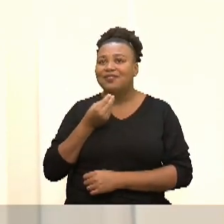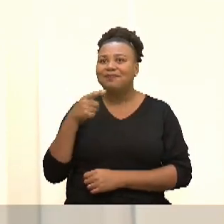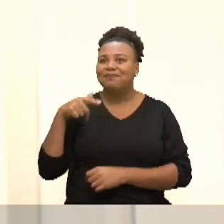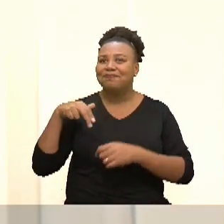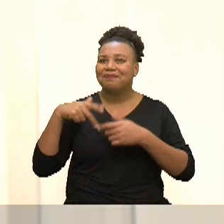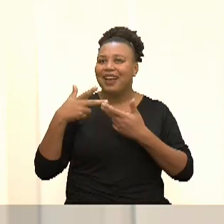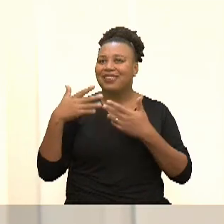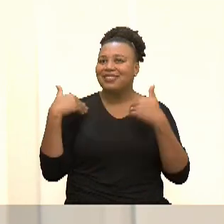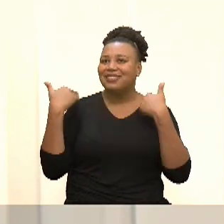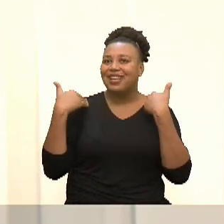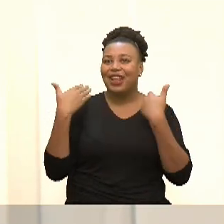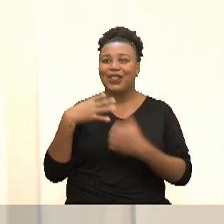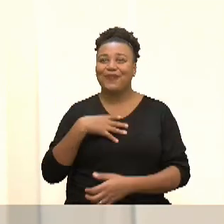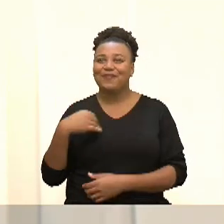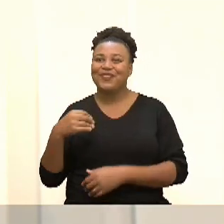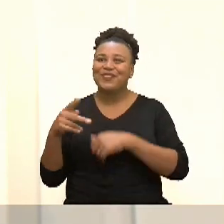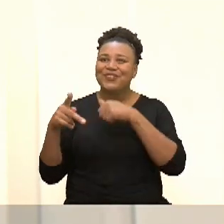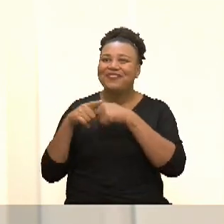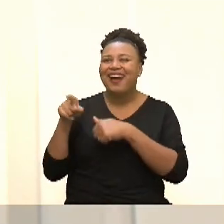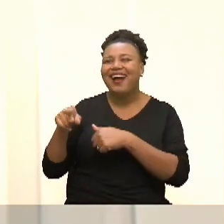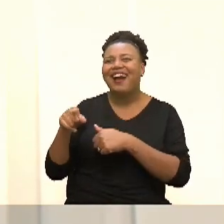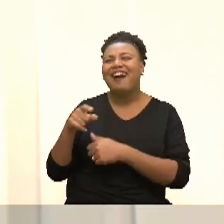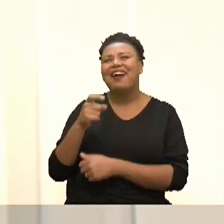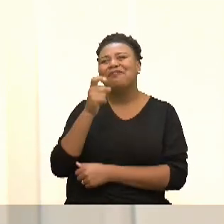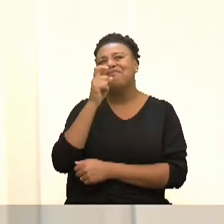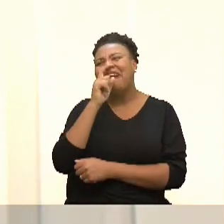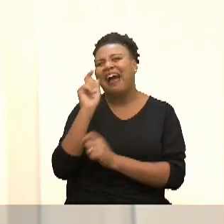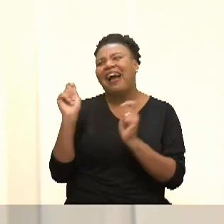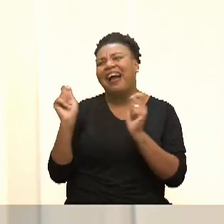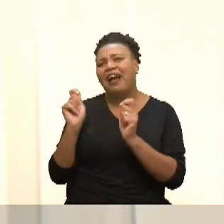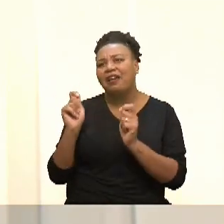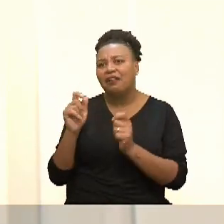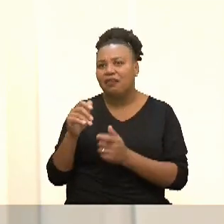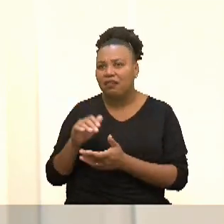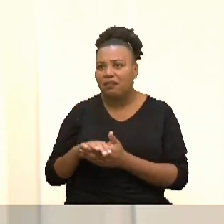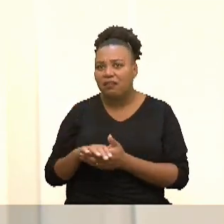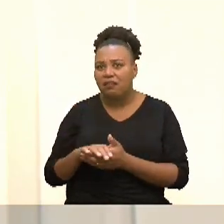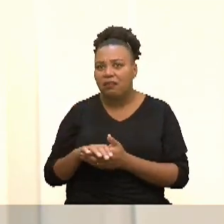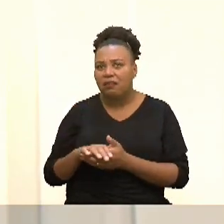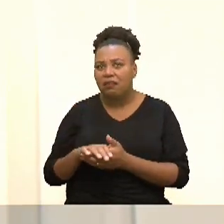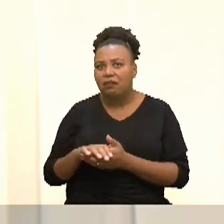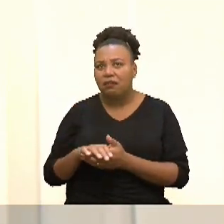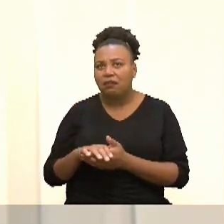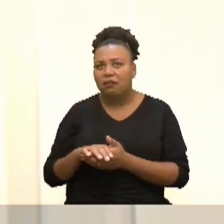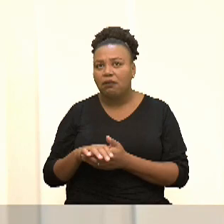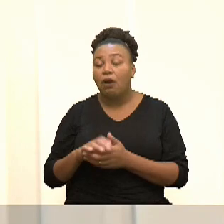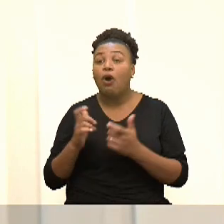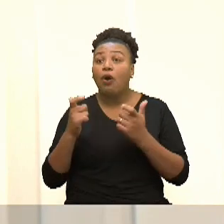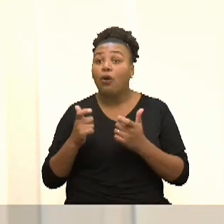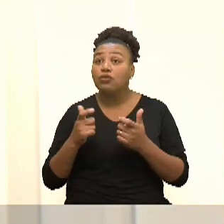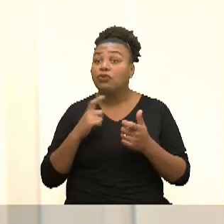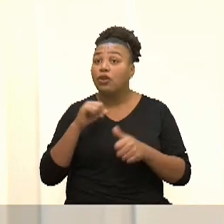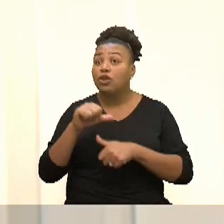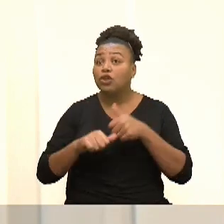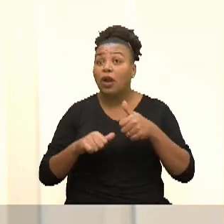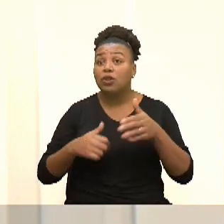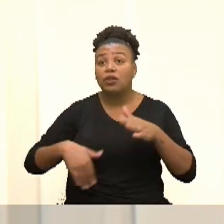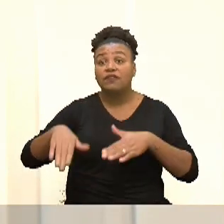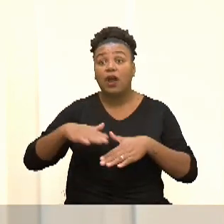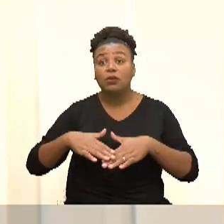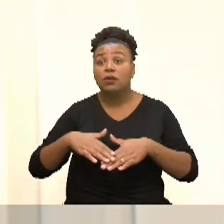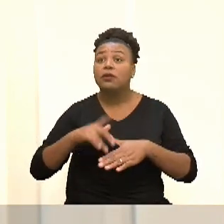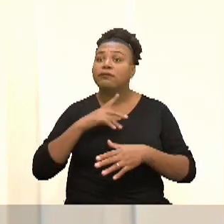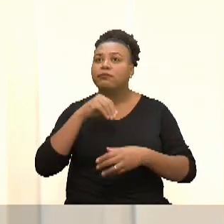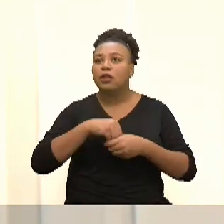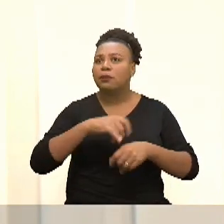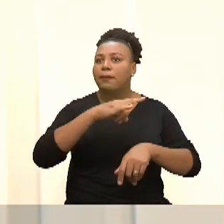passeando com os filhos no shopping. Ai, que pai fantástico! Onde estão os trocadores de fralda? Estão nos banheiros femininos.